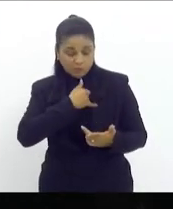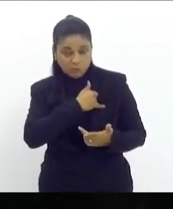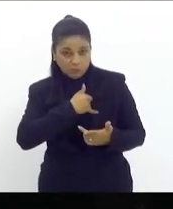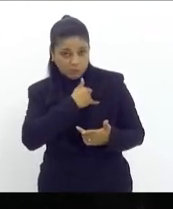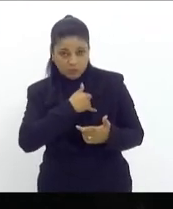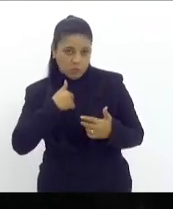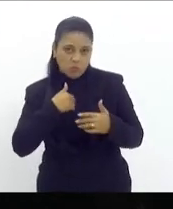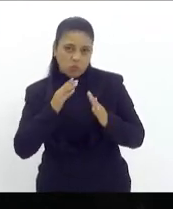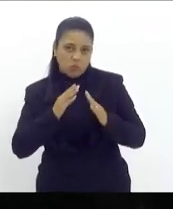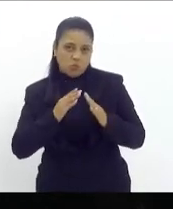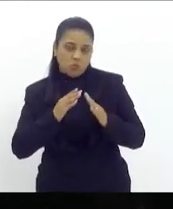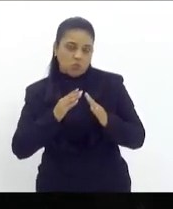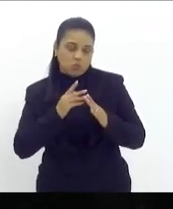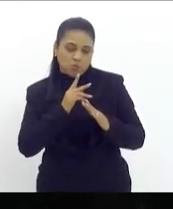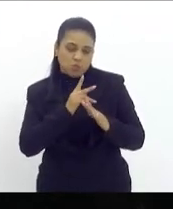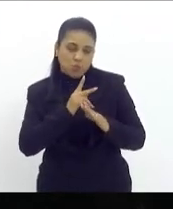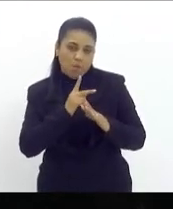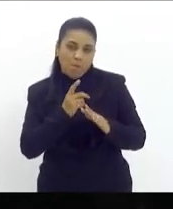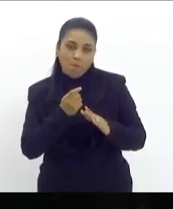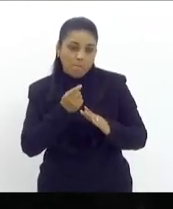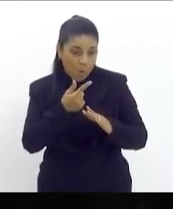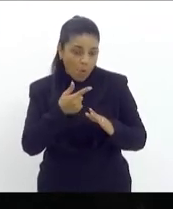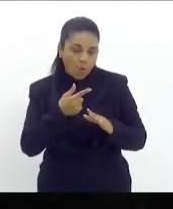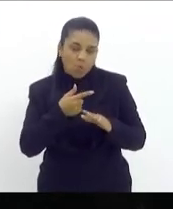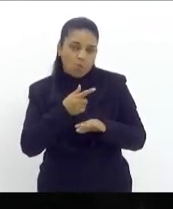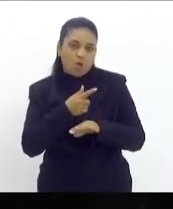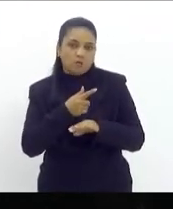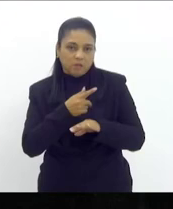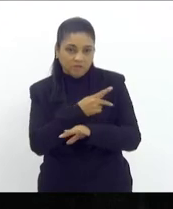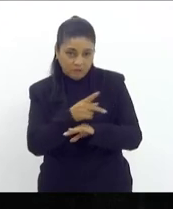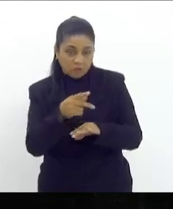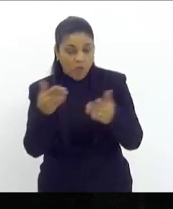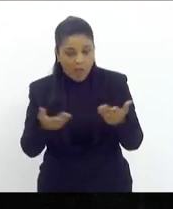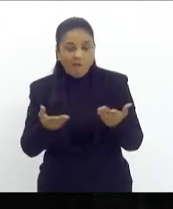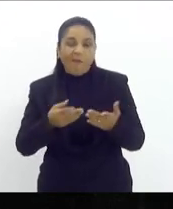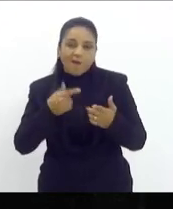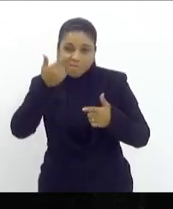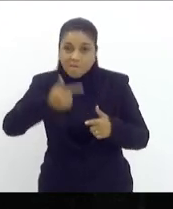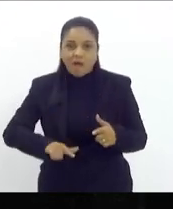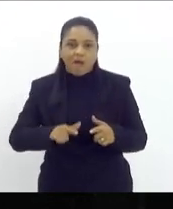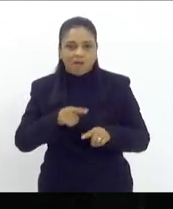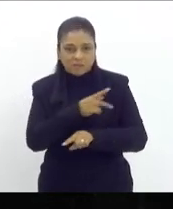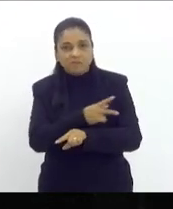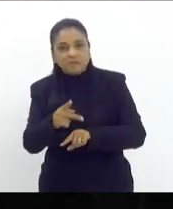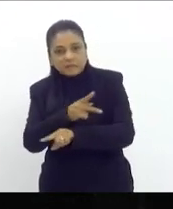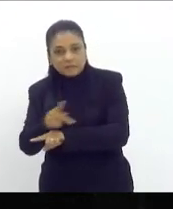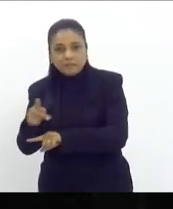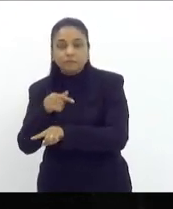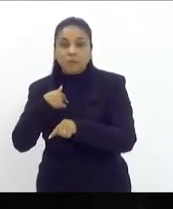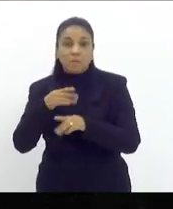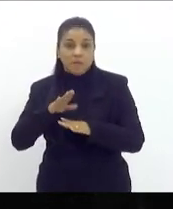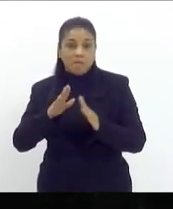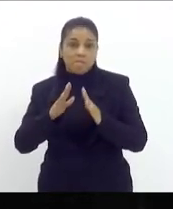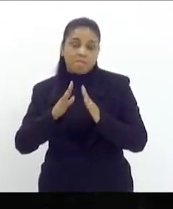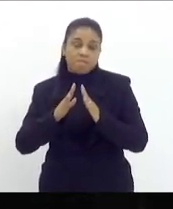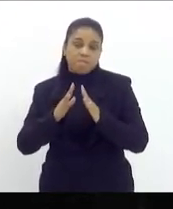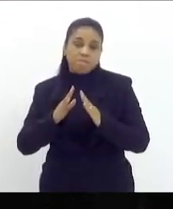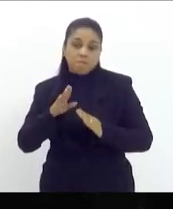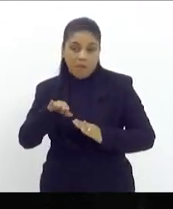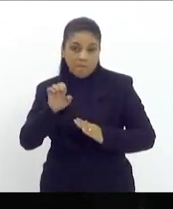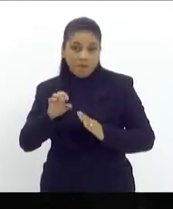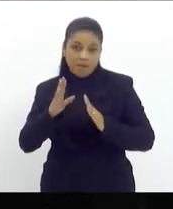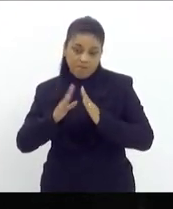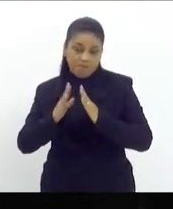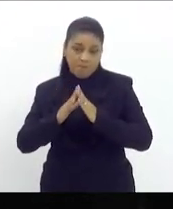nos últimos anos quero estar mais agora que estive com a caravana das cidades falo porque minha mãe é meritiense minha mãe nasceu em Vila